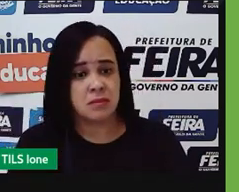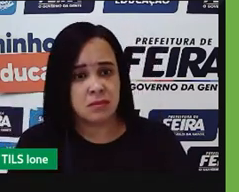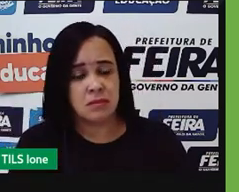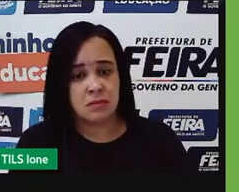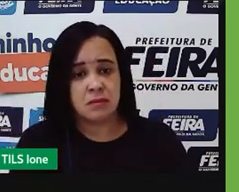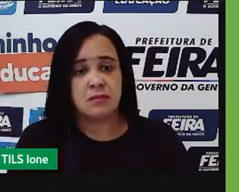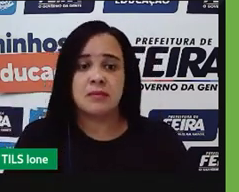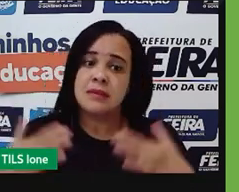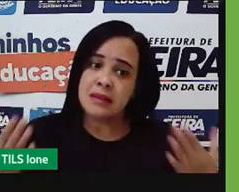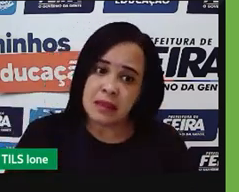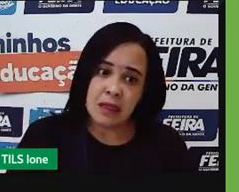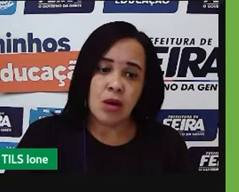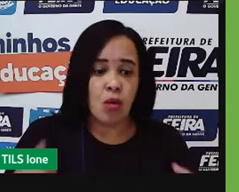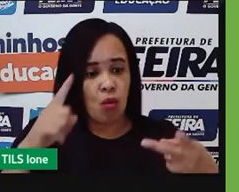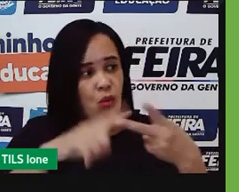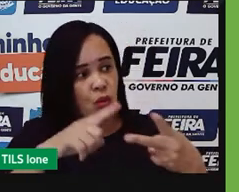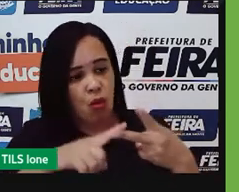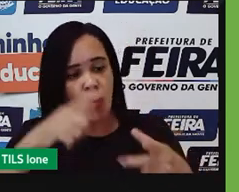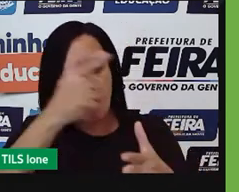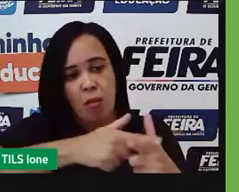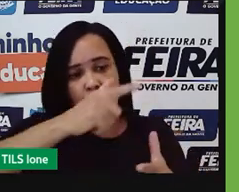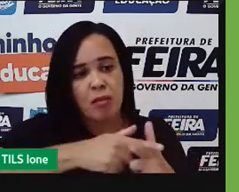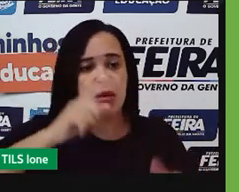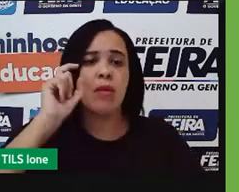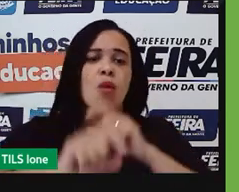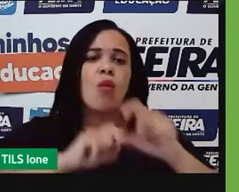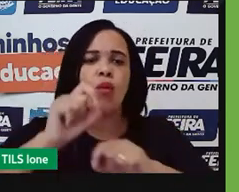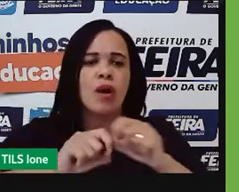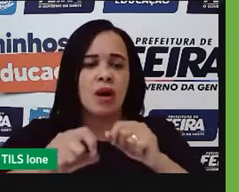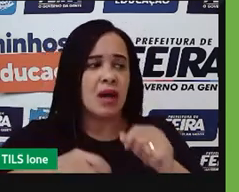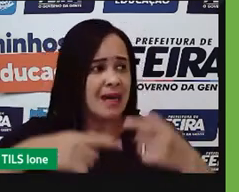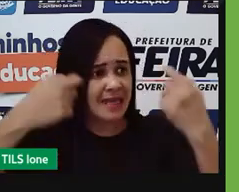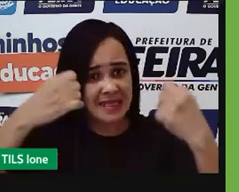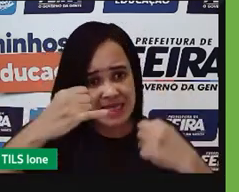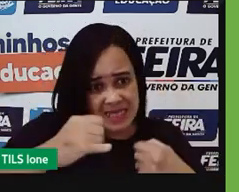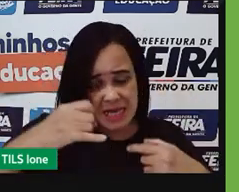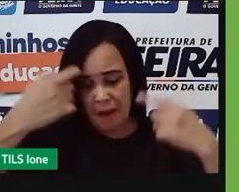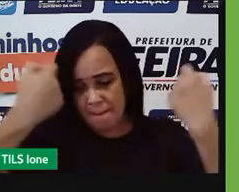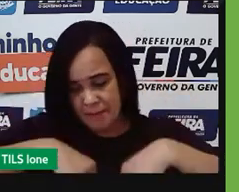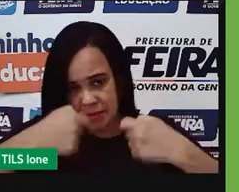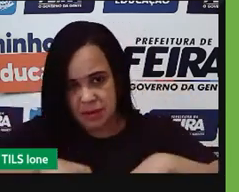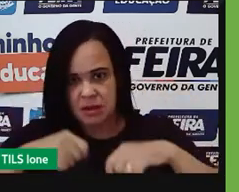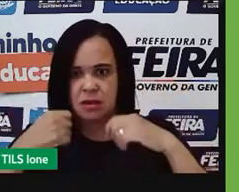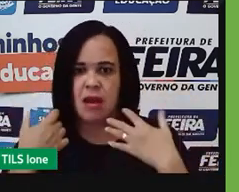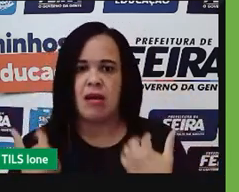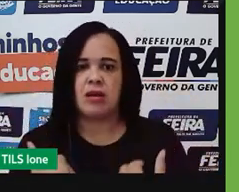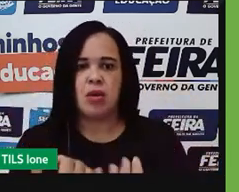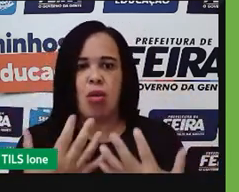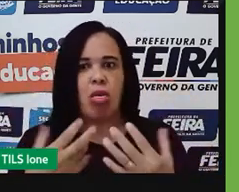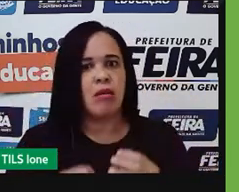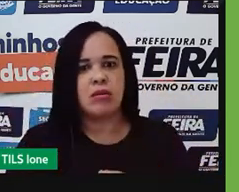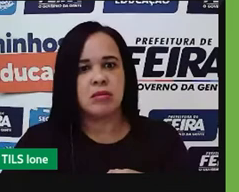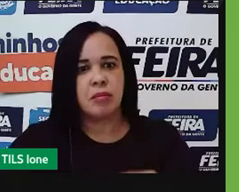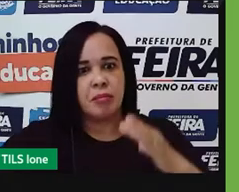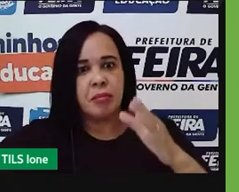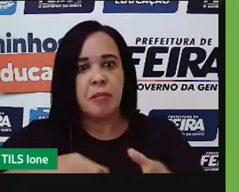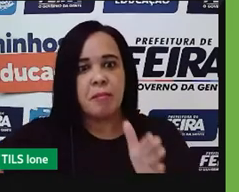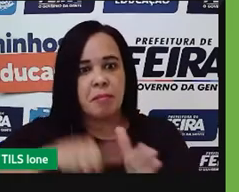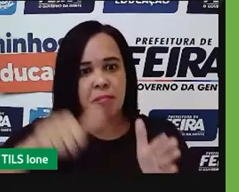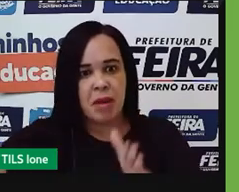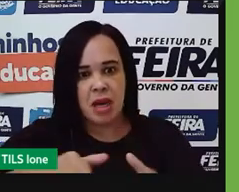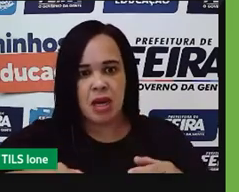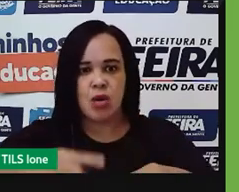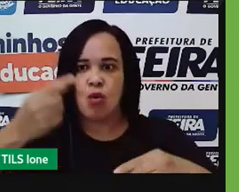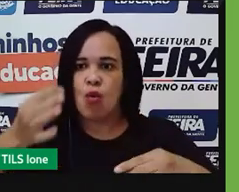precisa desmatar e depois que a gente planta, o primeiro problema já é você desmatar, né, porque a gente